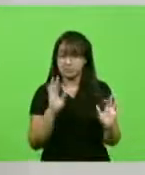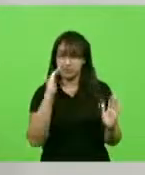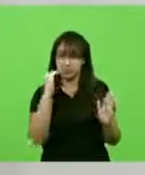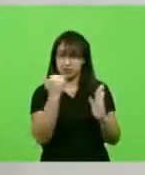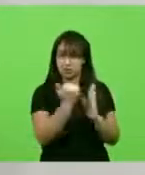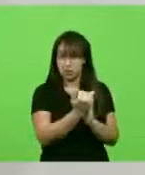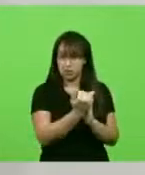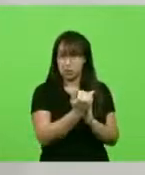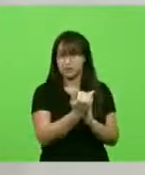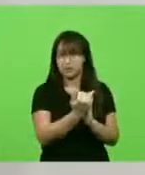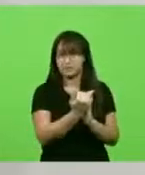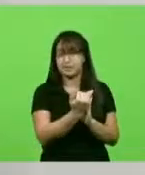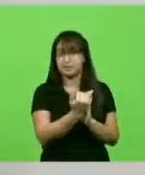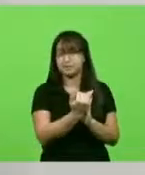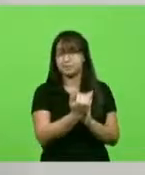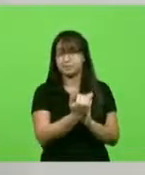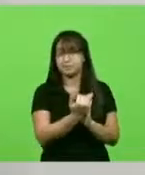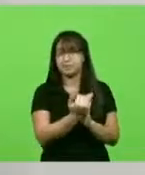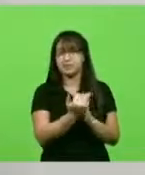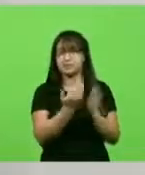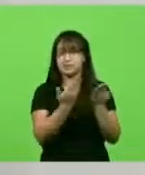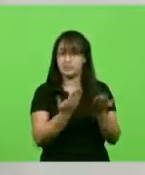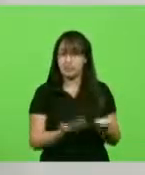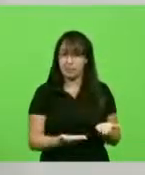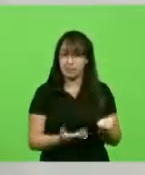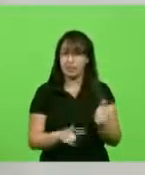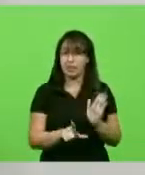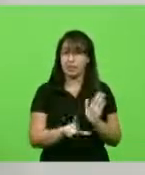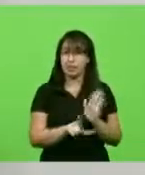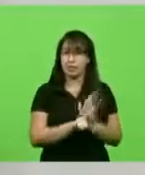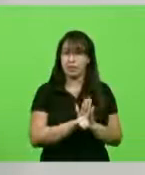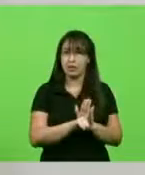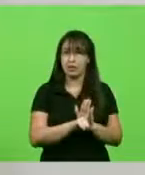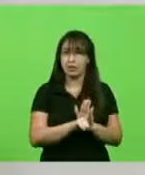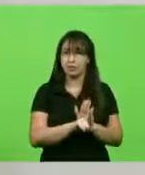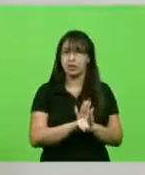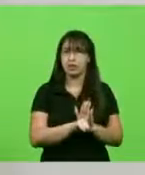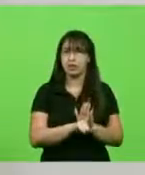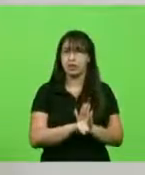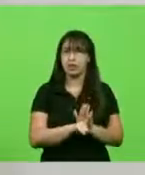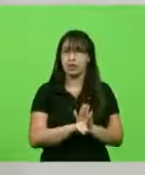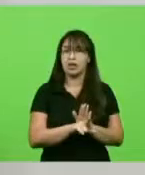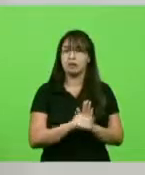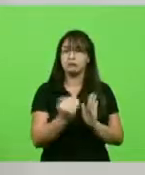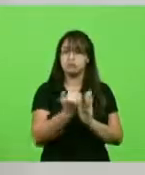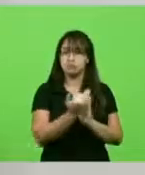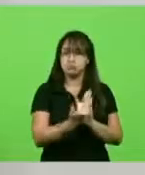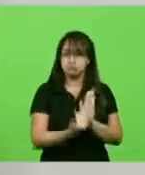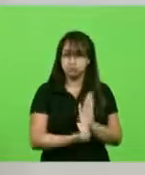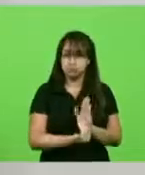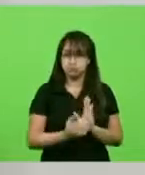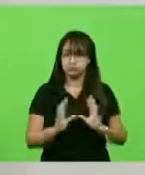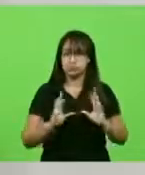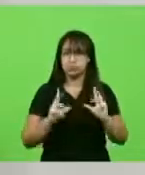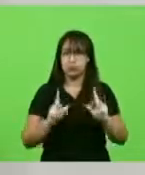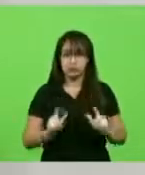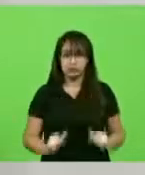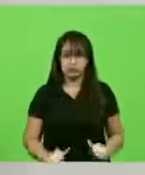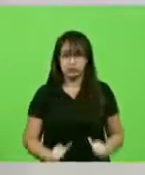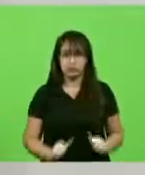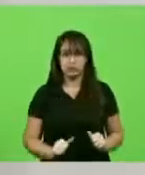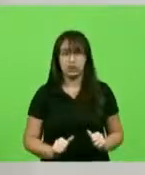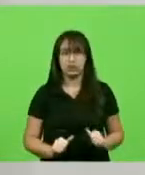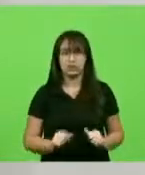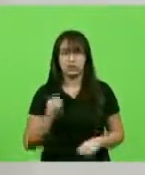o que determina os padrões sanitários para a prevenção,